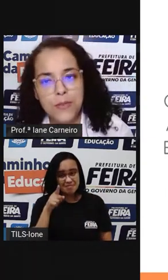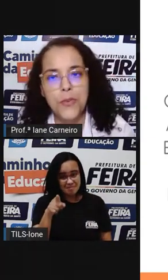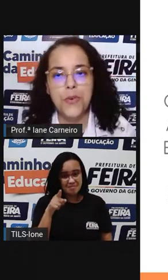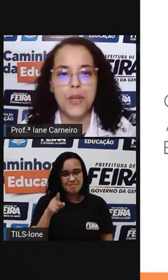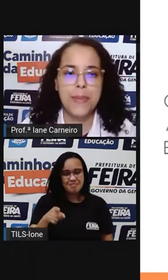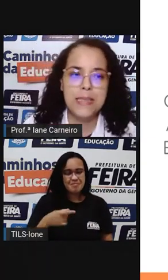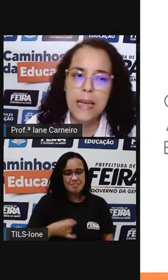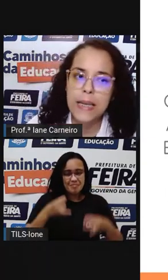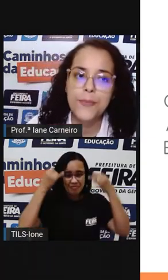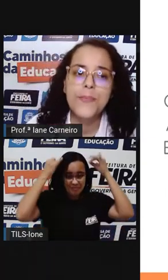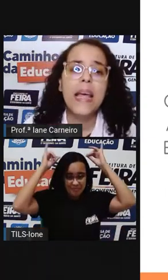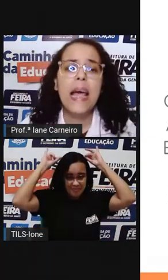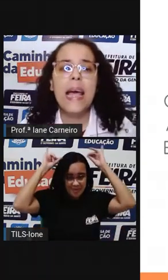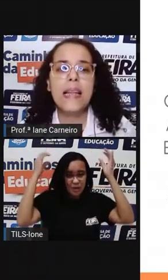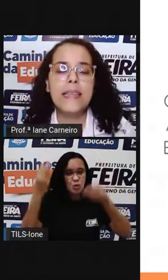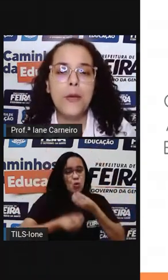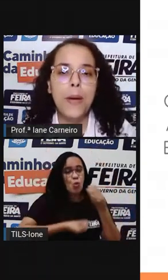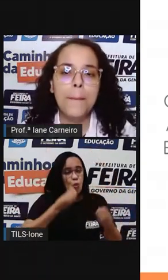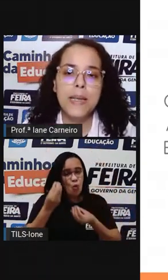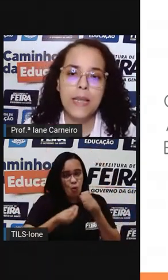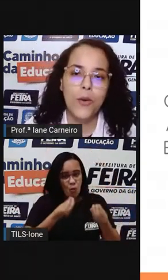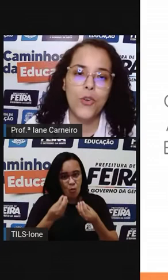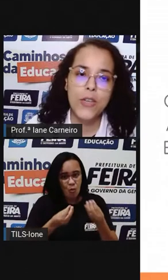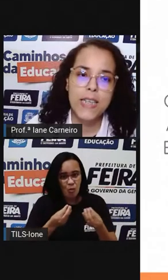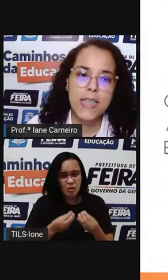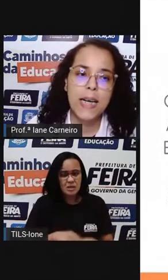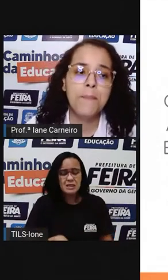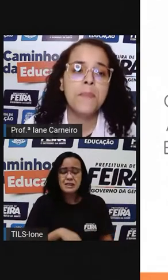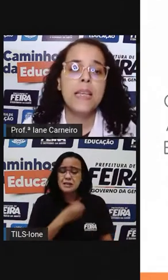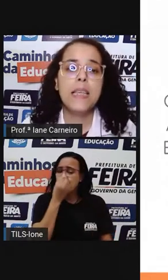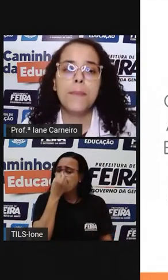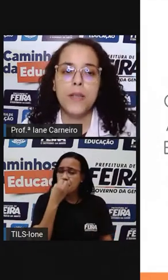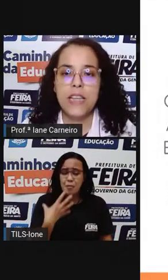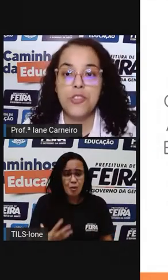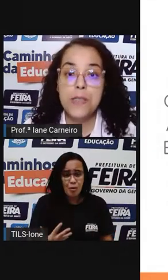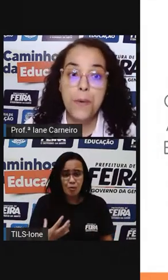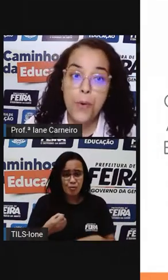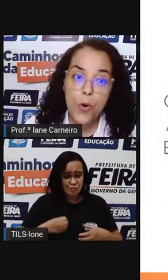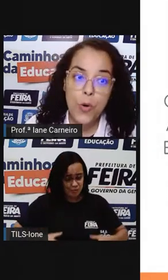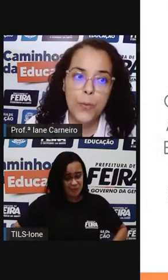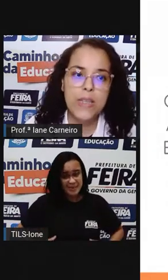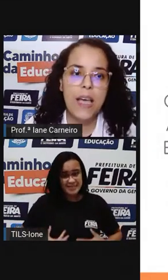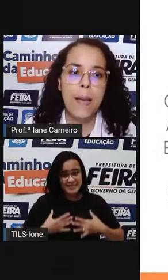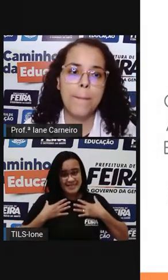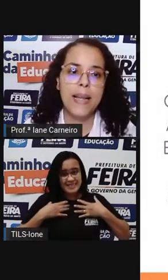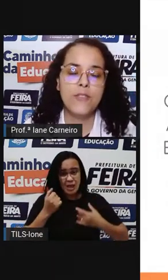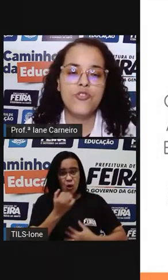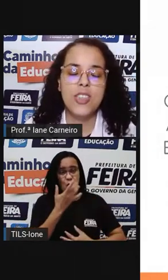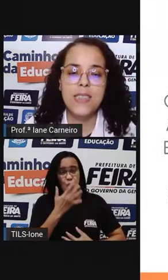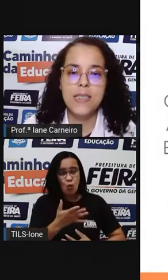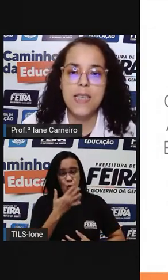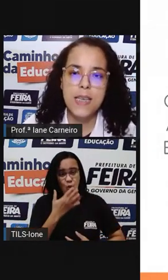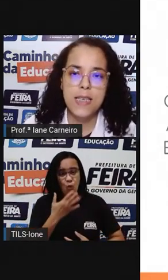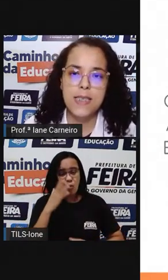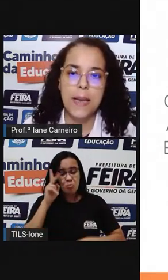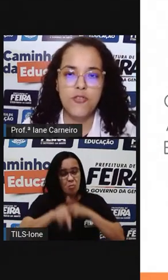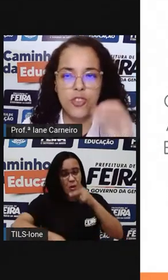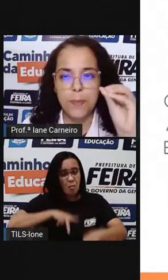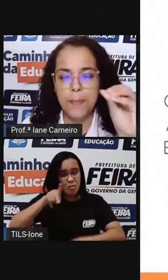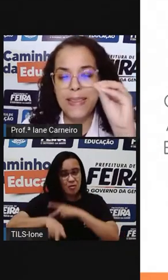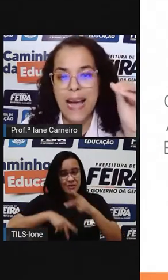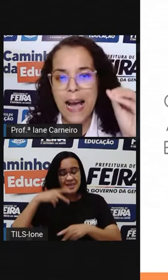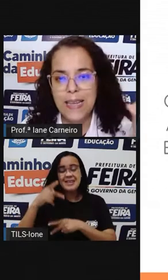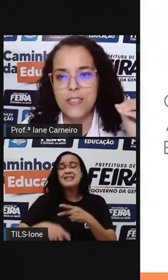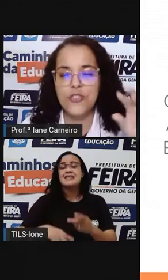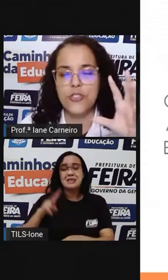animado do folclore brasileiro. Ele tem uma manta colorida que protege seu corpo, que é repleto de insígnias, né?